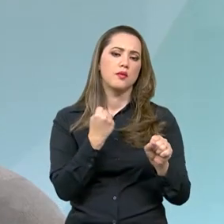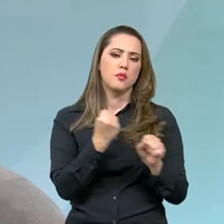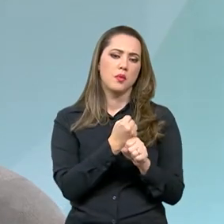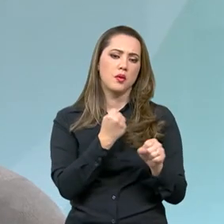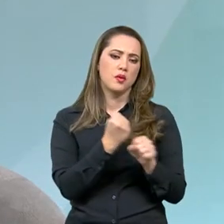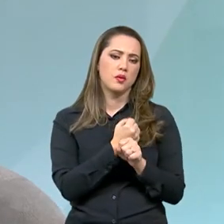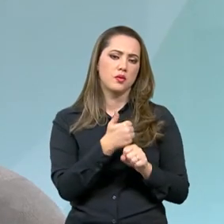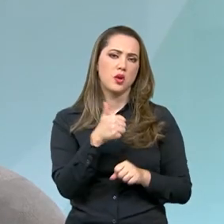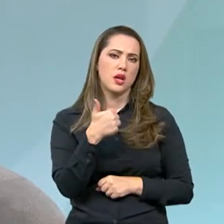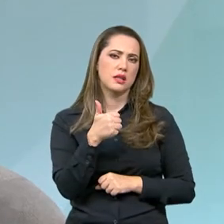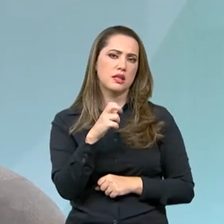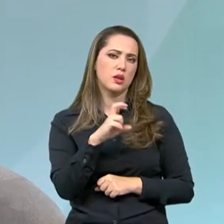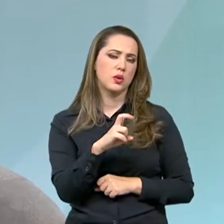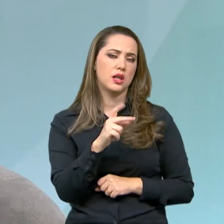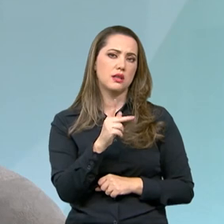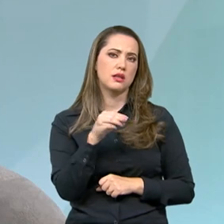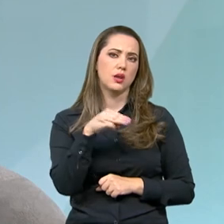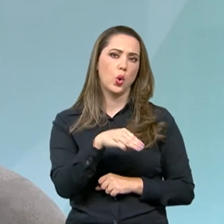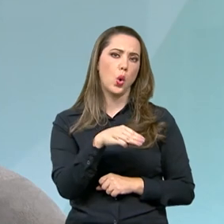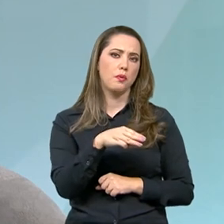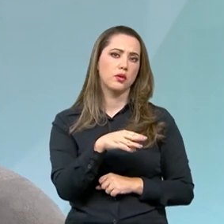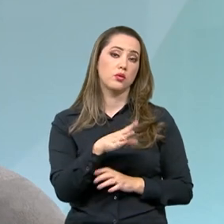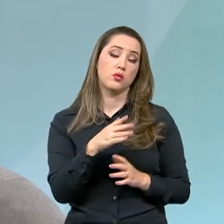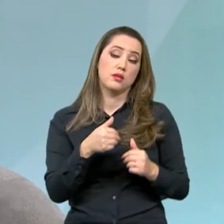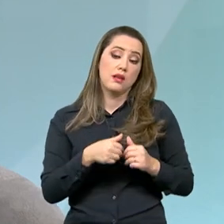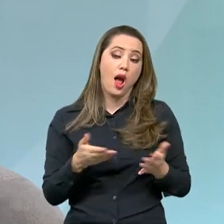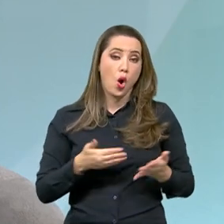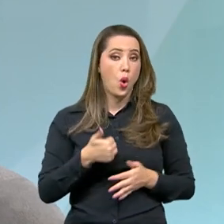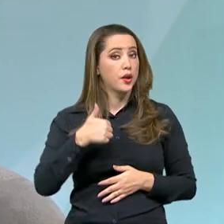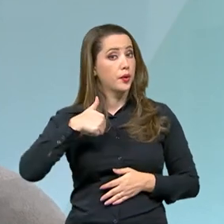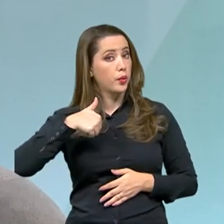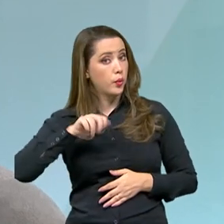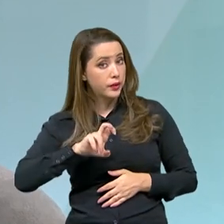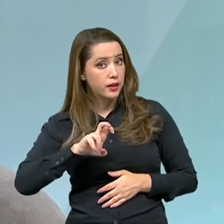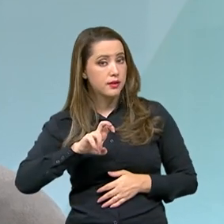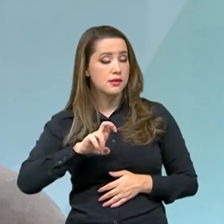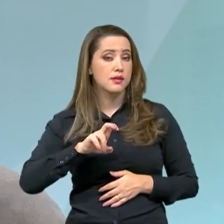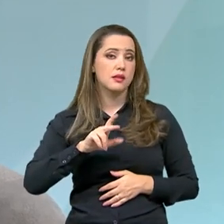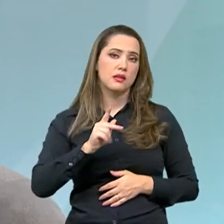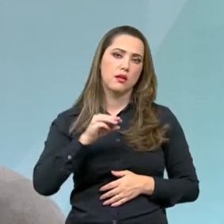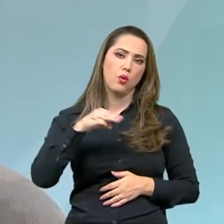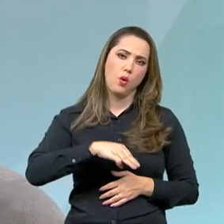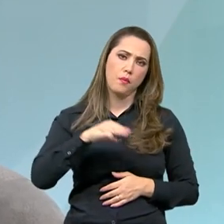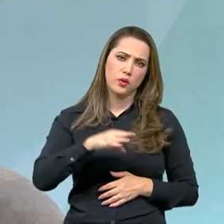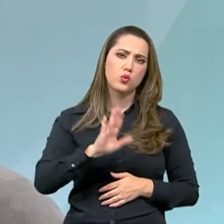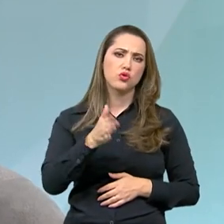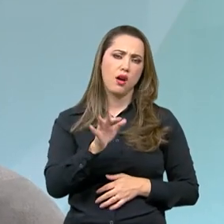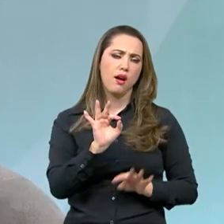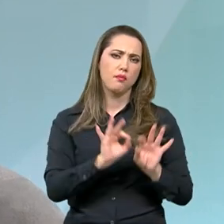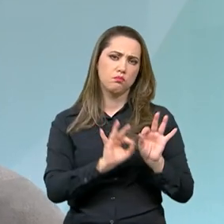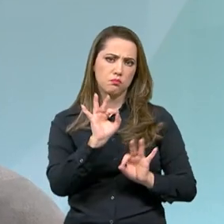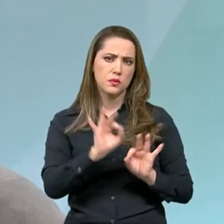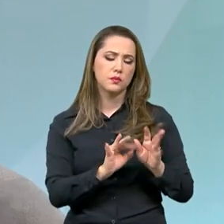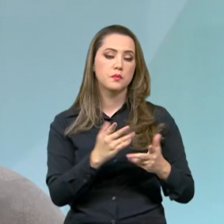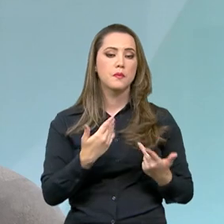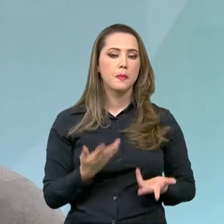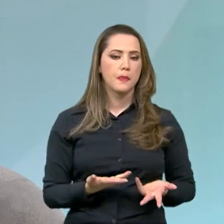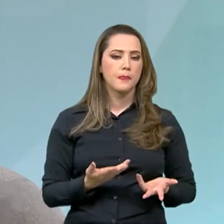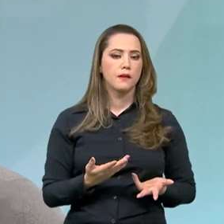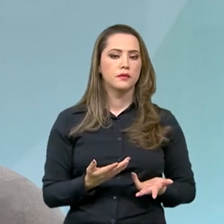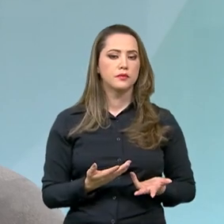115 quilômetros de canal. Ele está com 15 quilômetros de sessão hidráulica, mais ou menos, já executadas. E